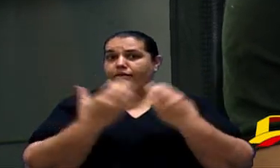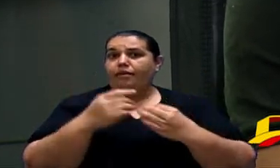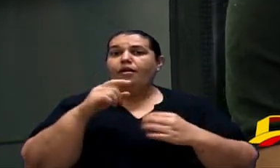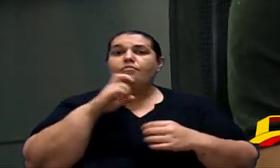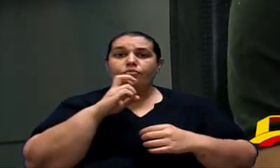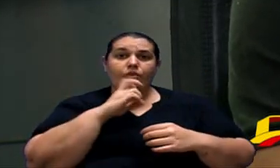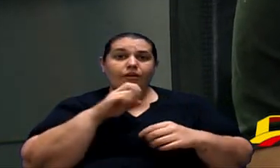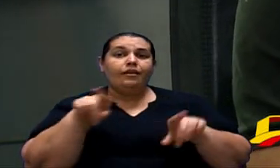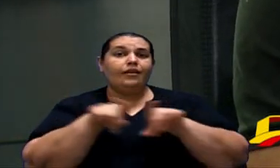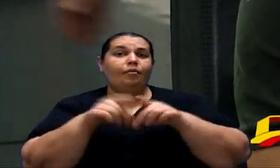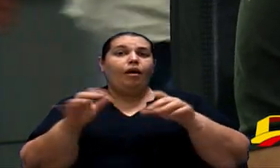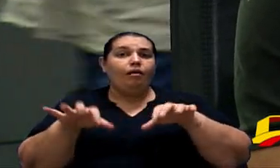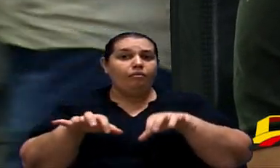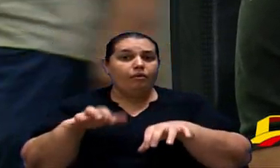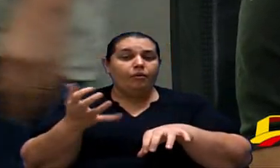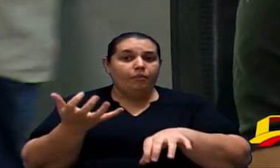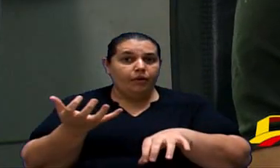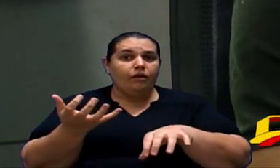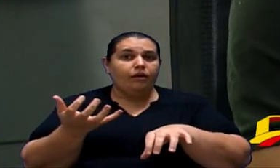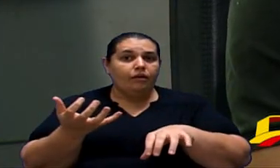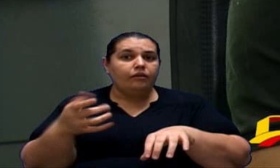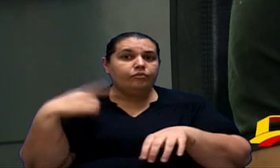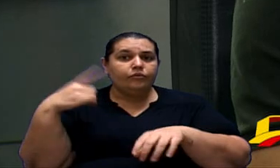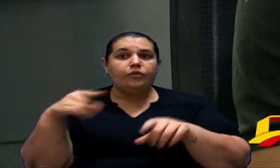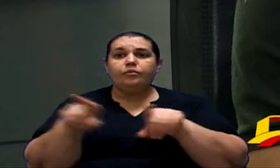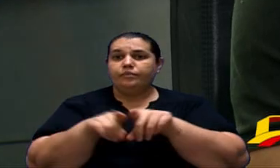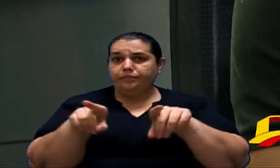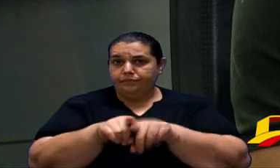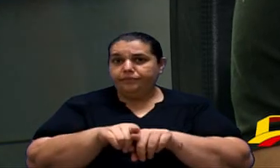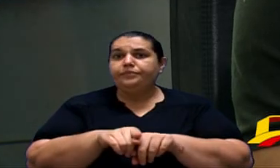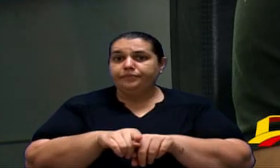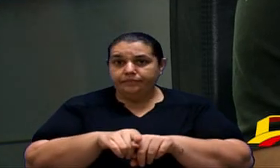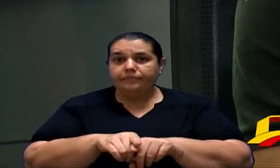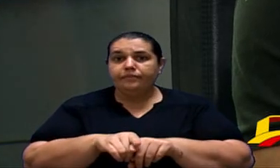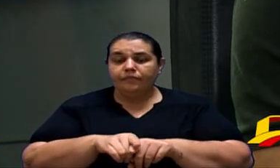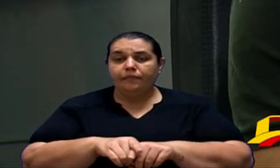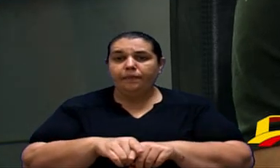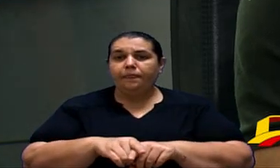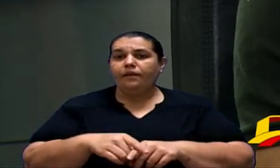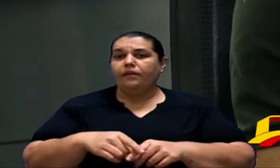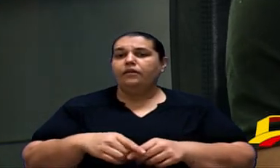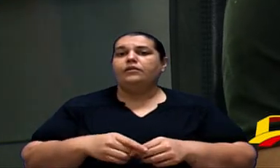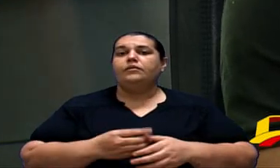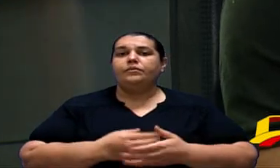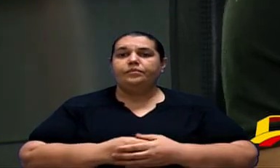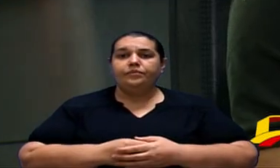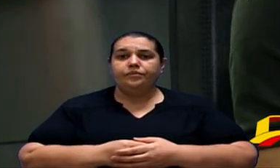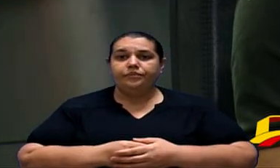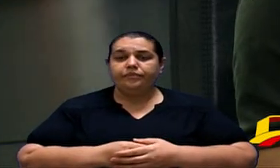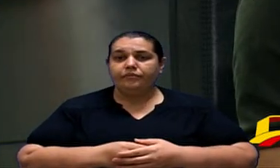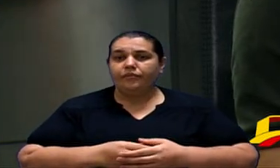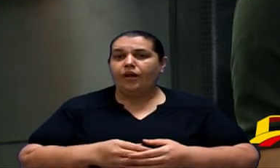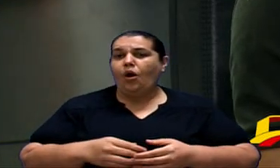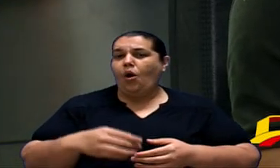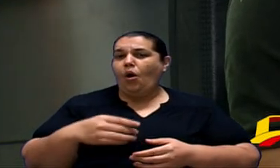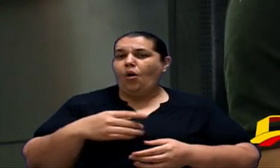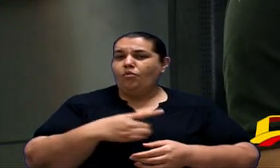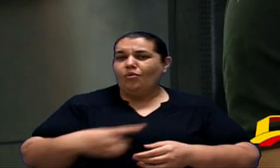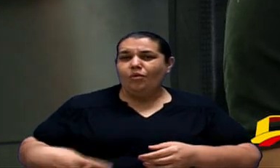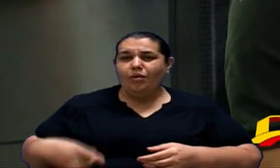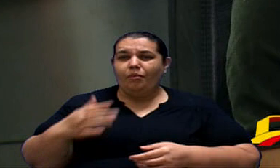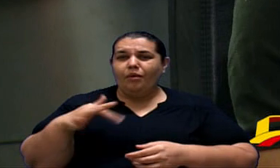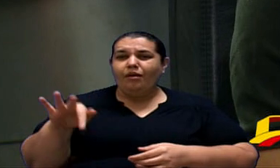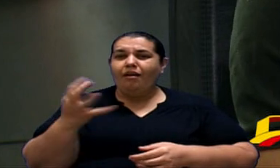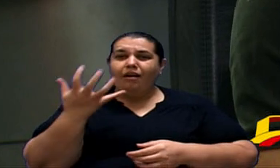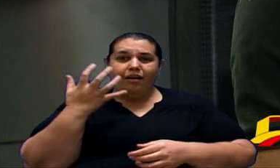Brasília, com os deputados. Então, essa MP que o Kim está querendo implantar